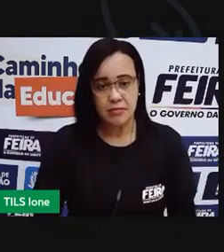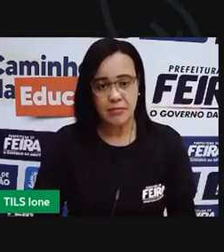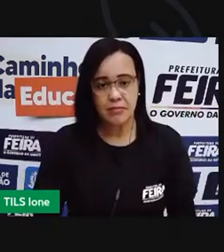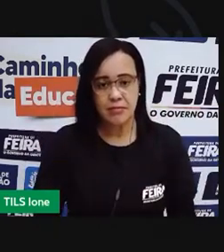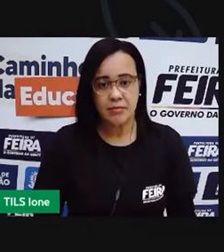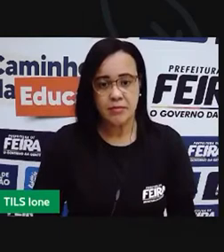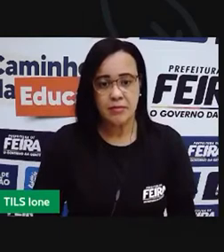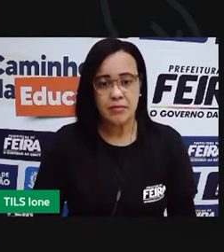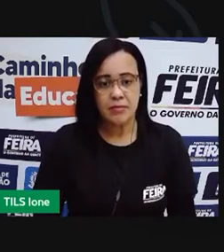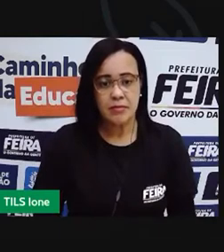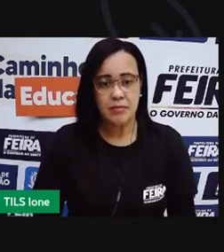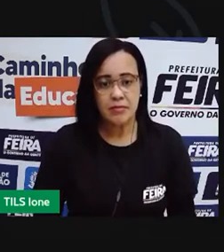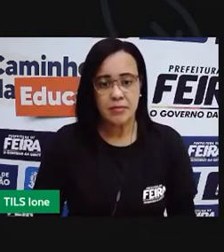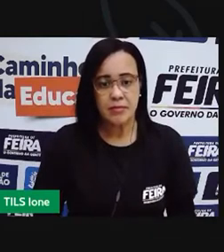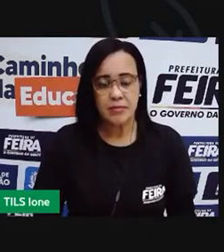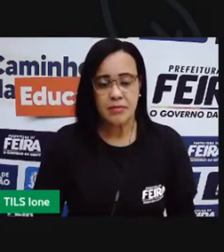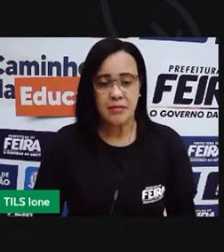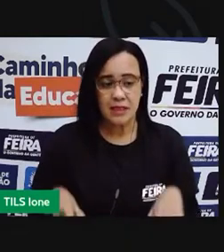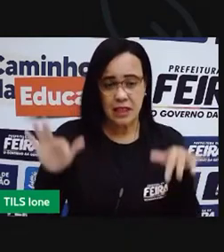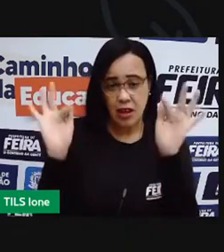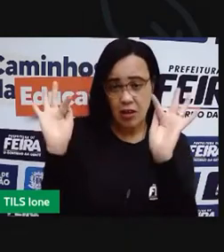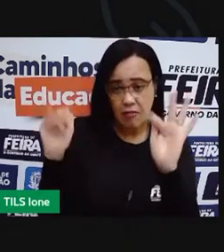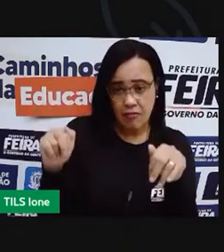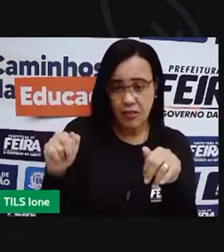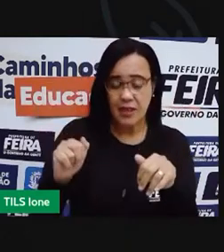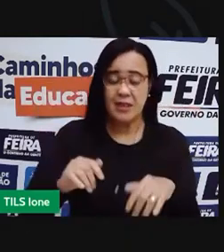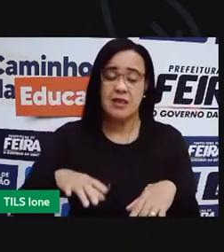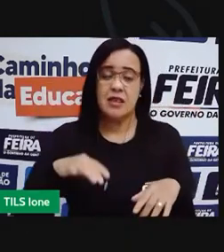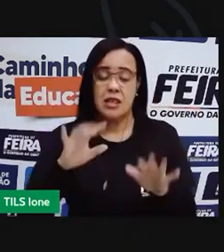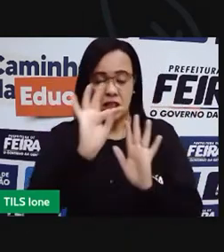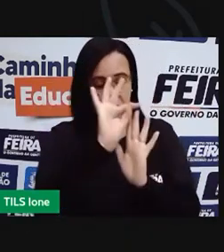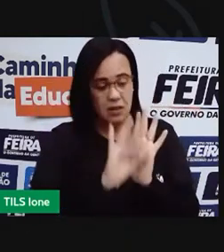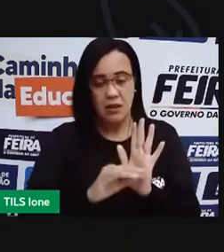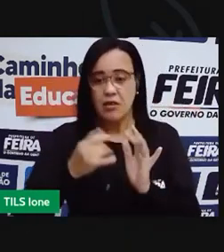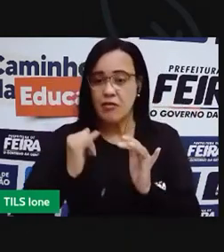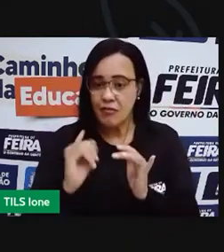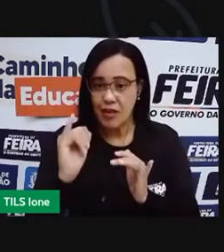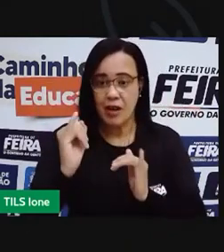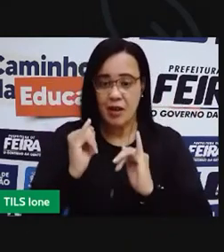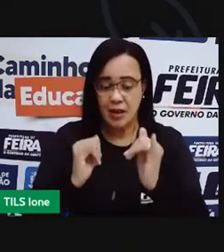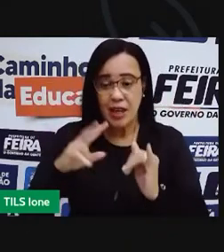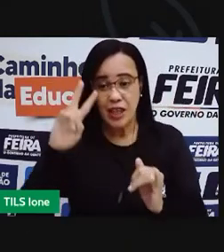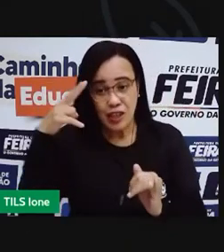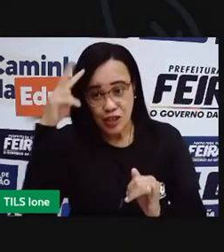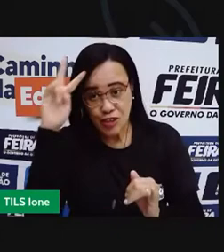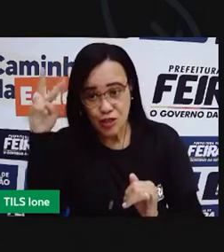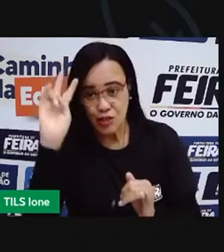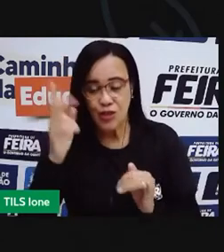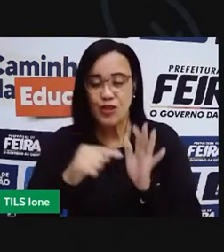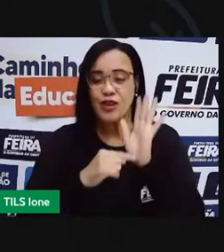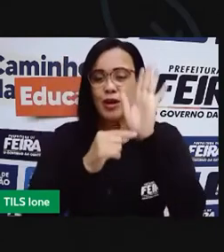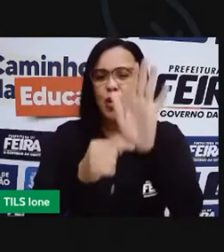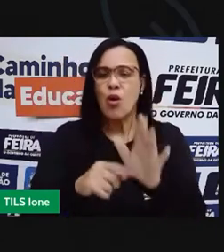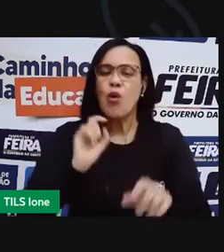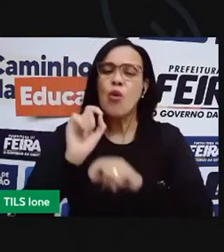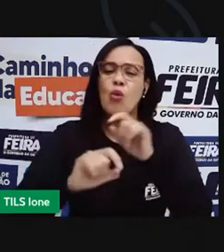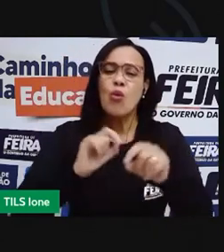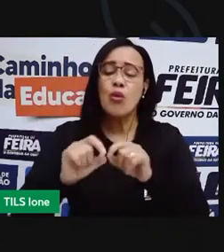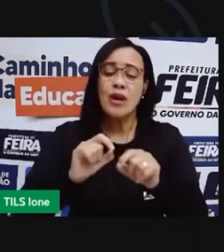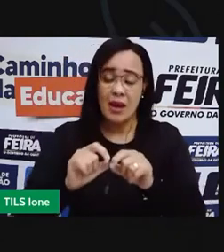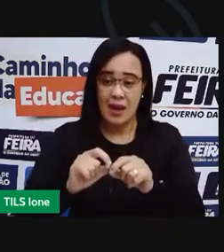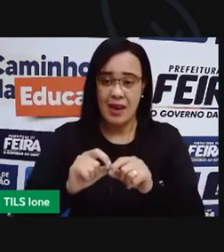E, ao final de cada fábulas, sempre é apresentada uma moral, uma